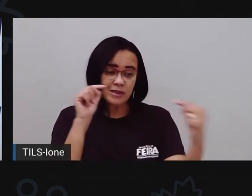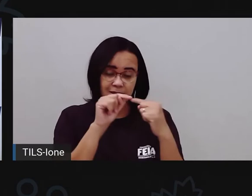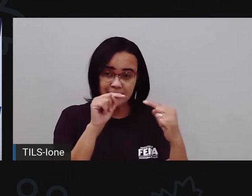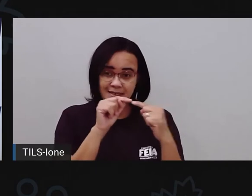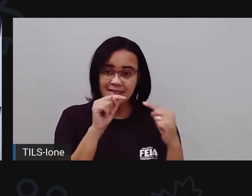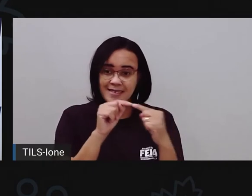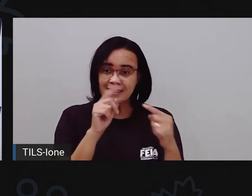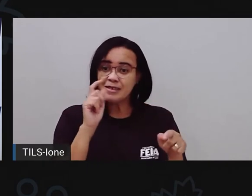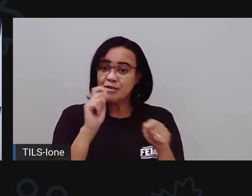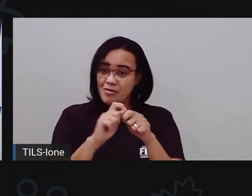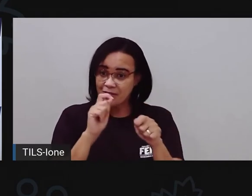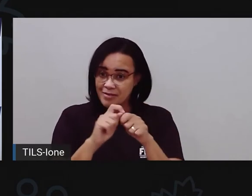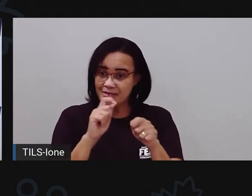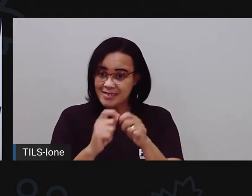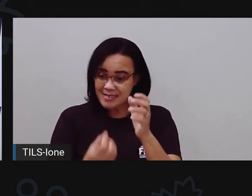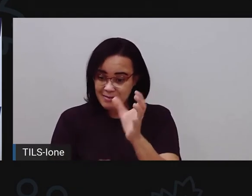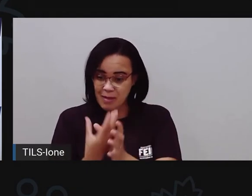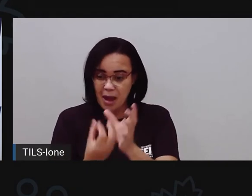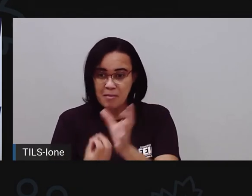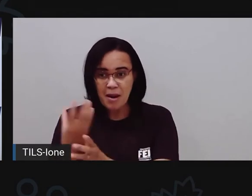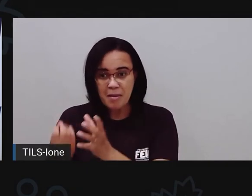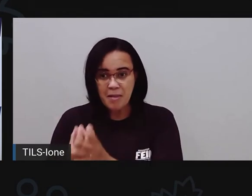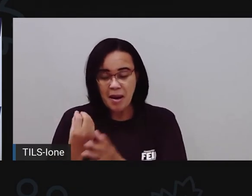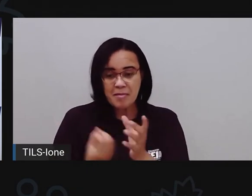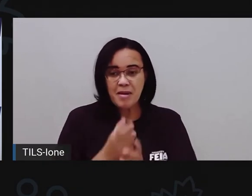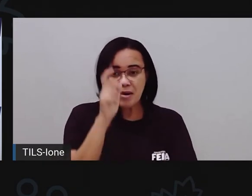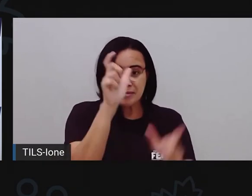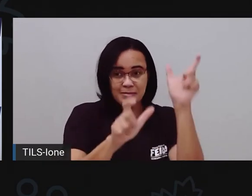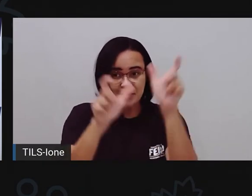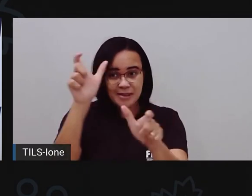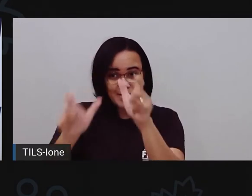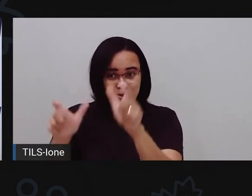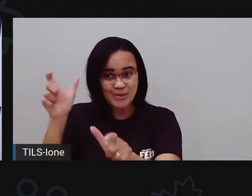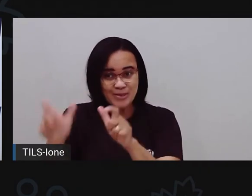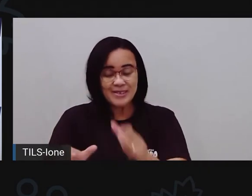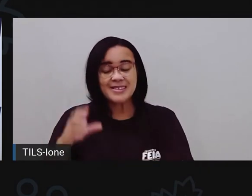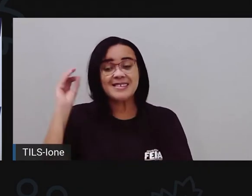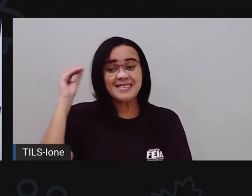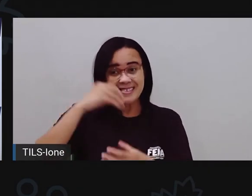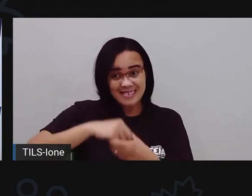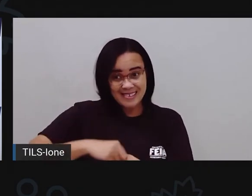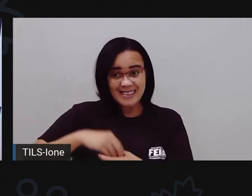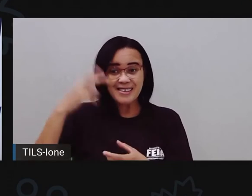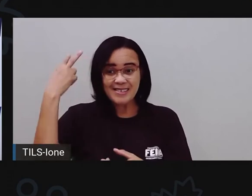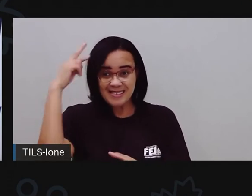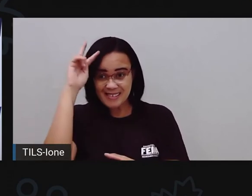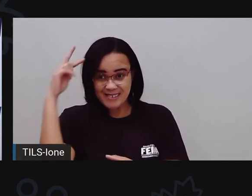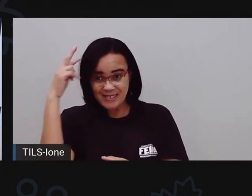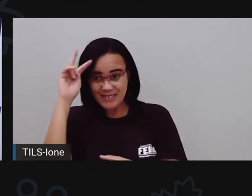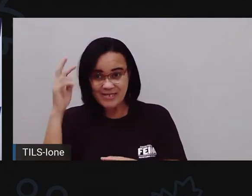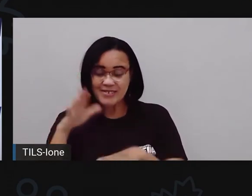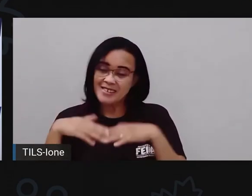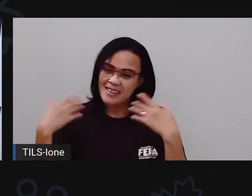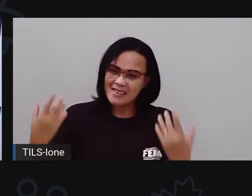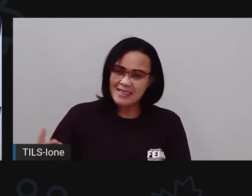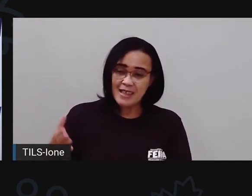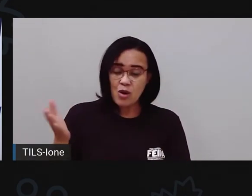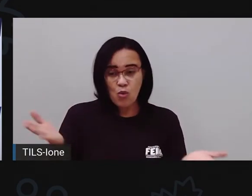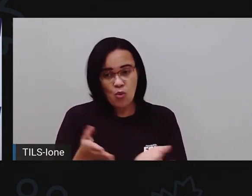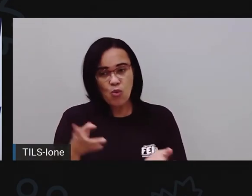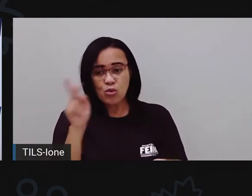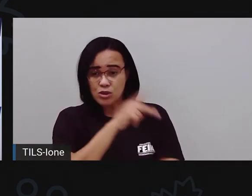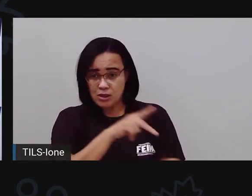aparecem na história, Os personagens, né, as situações. Pensando nisso, a Pro gostaria de compartilhar com vocês algumas